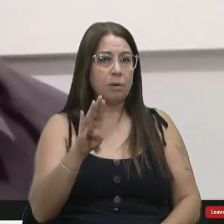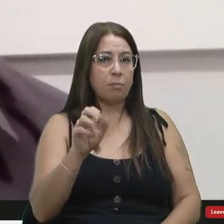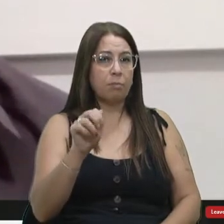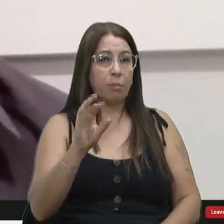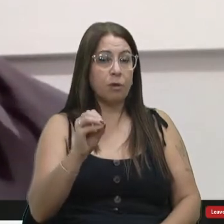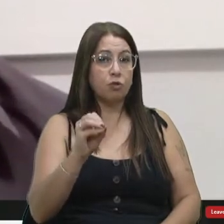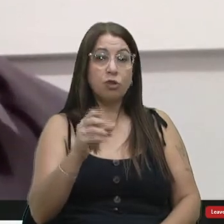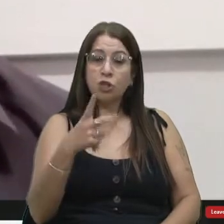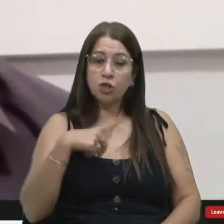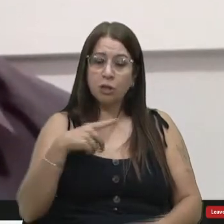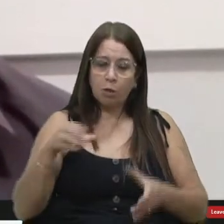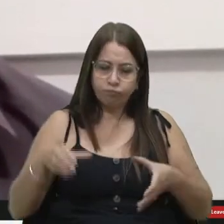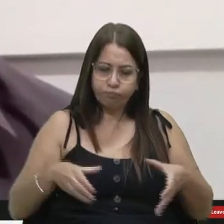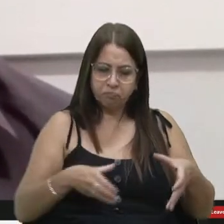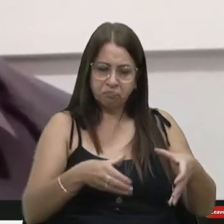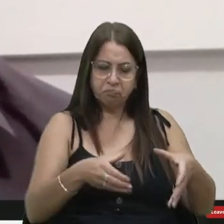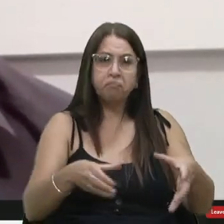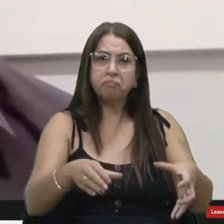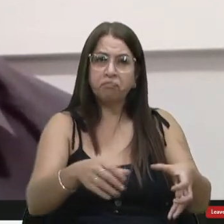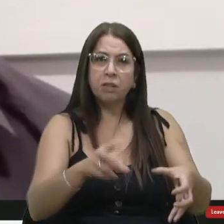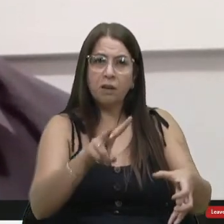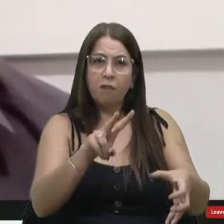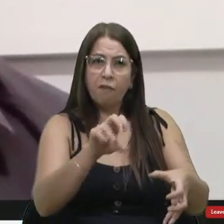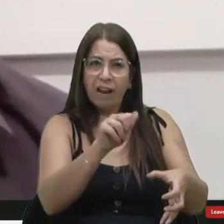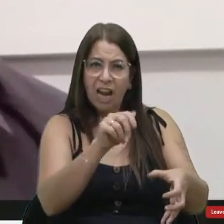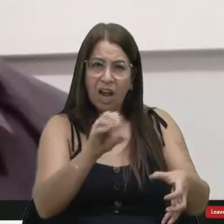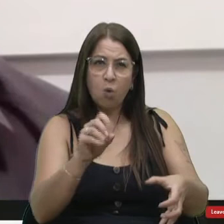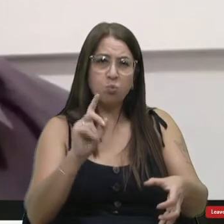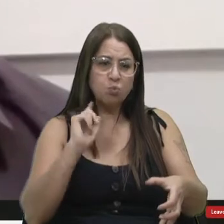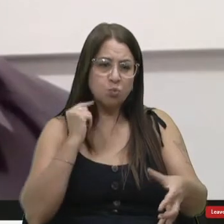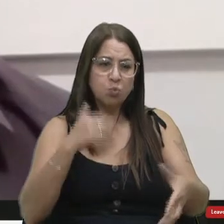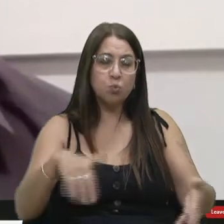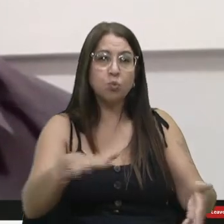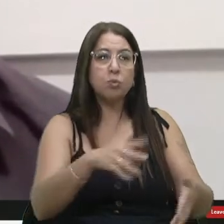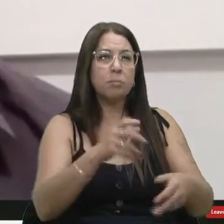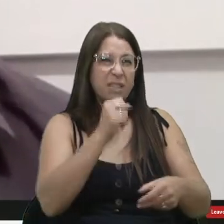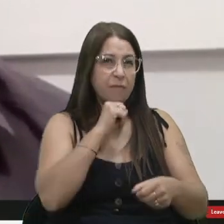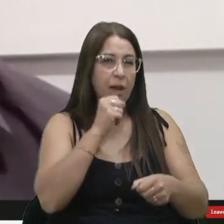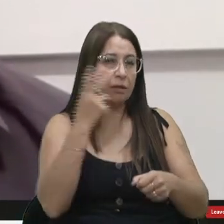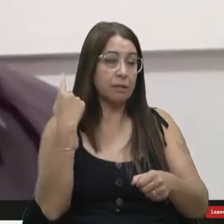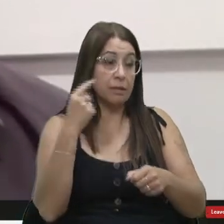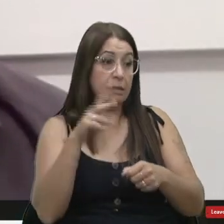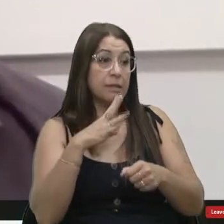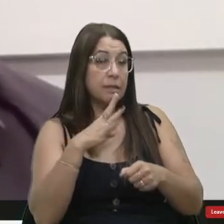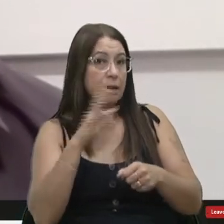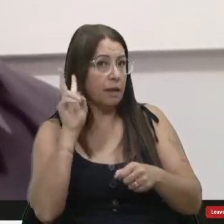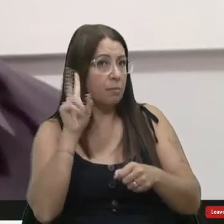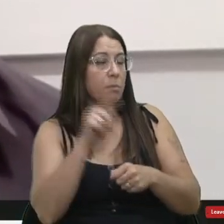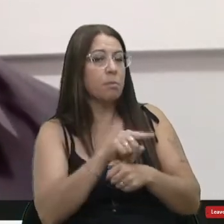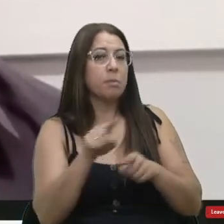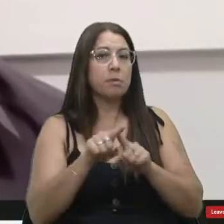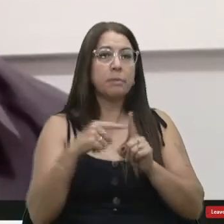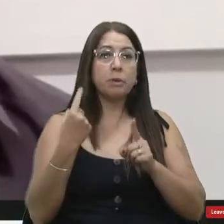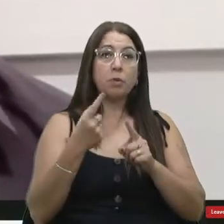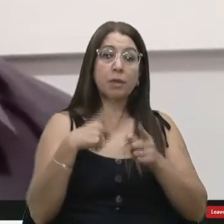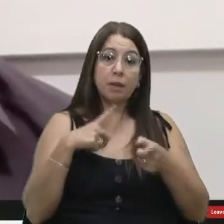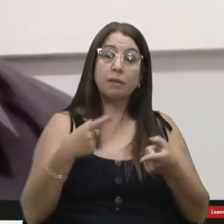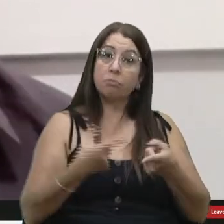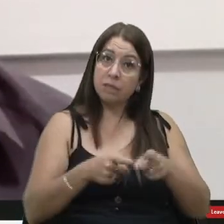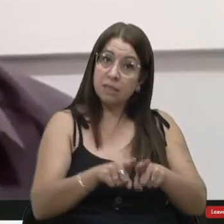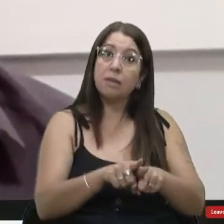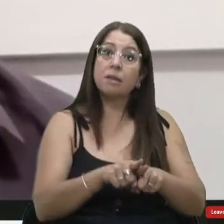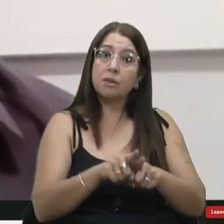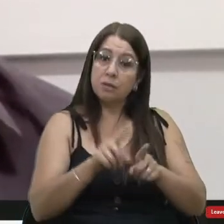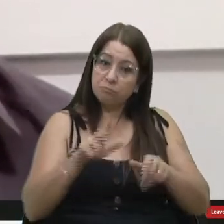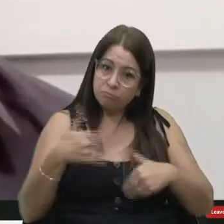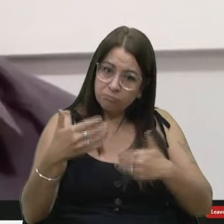muito conhecido por pessoas mais antigas aqui da nossa cidade. Uma dificuldade muito grande. Agora, quando tem essas parcerias, as coisas